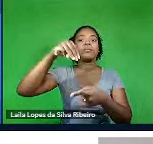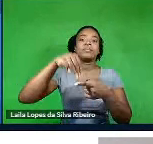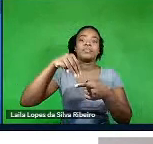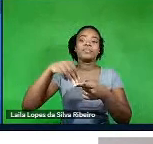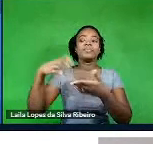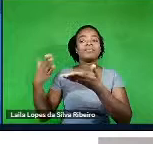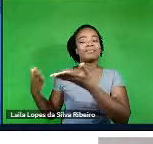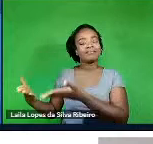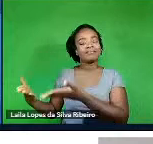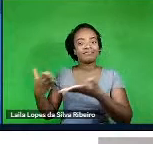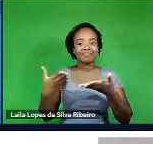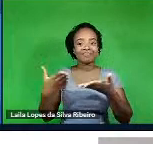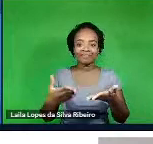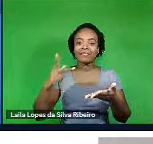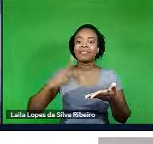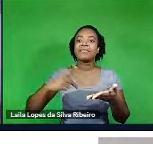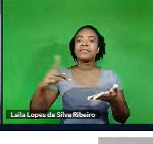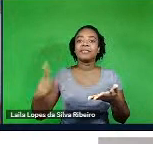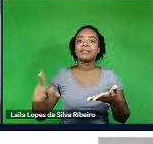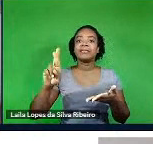professor Renato.